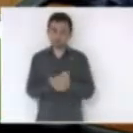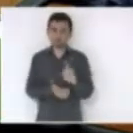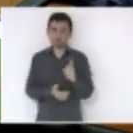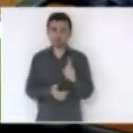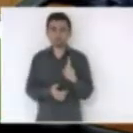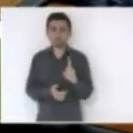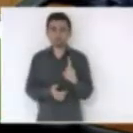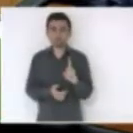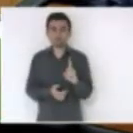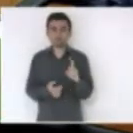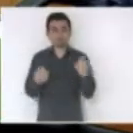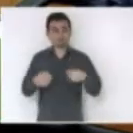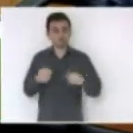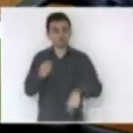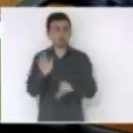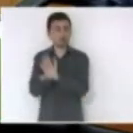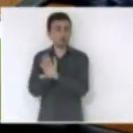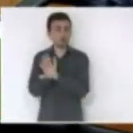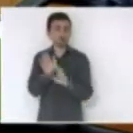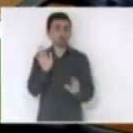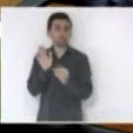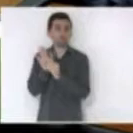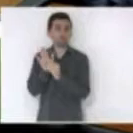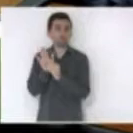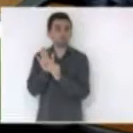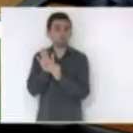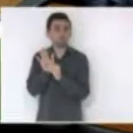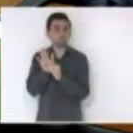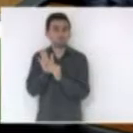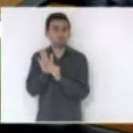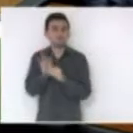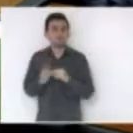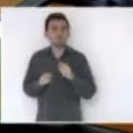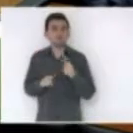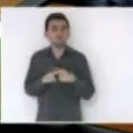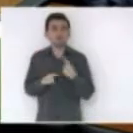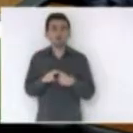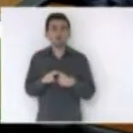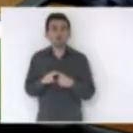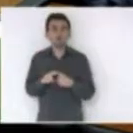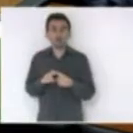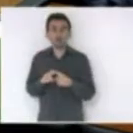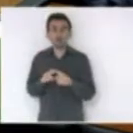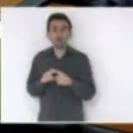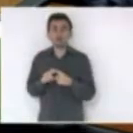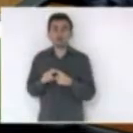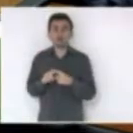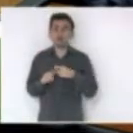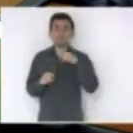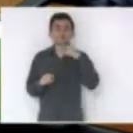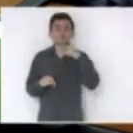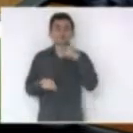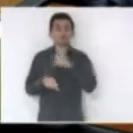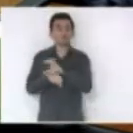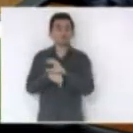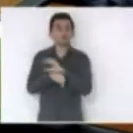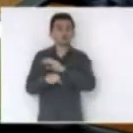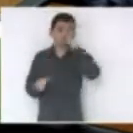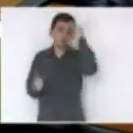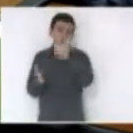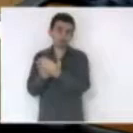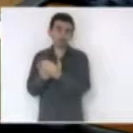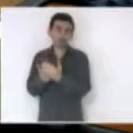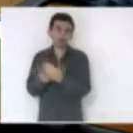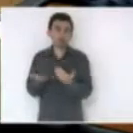ali na lei o negócio porque o que a gente tem visto é que não se culpa nem a Constituição imagina a gente